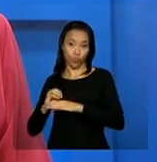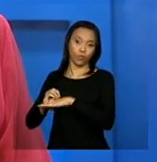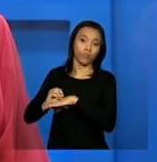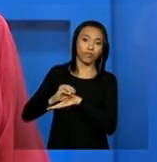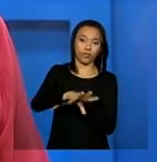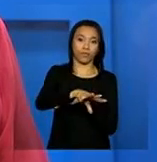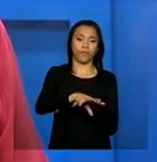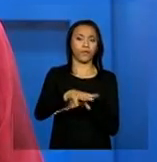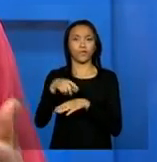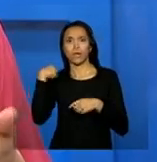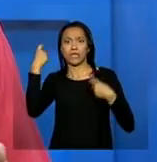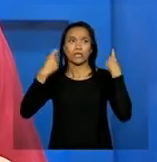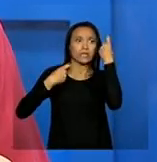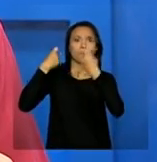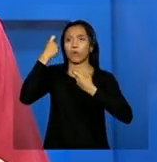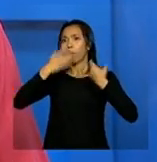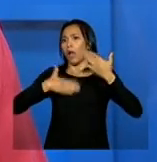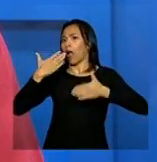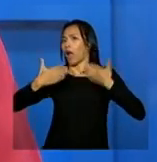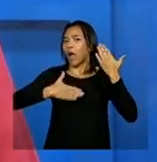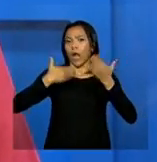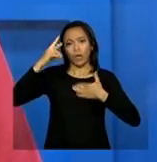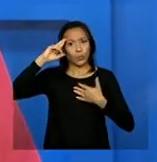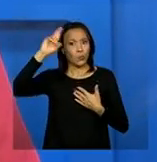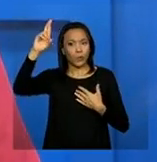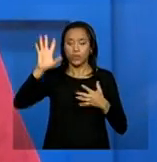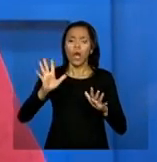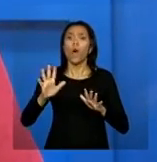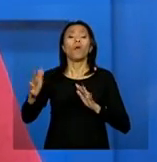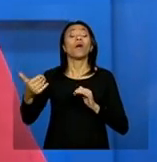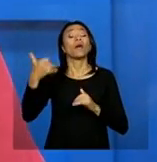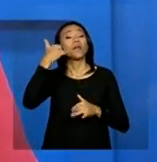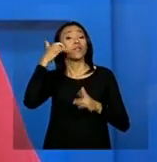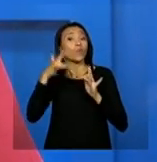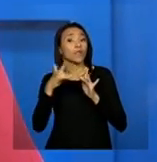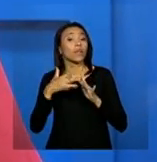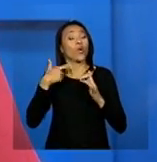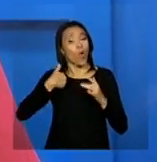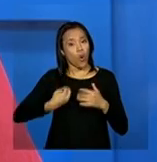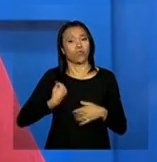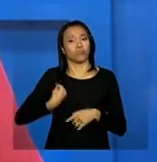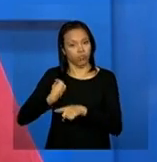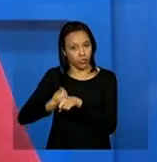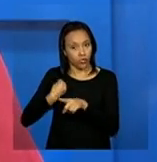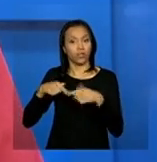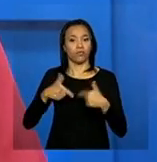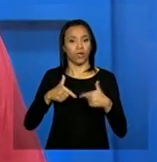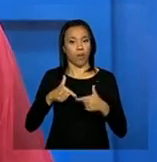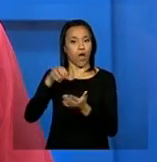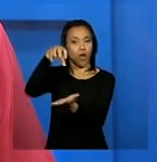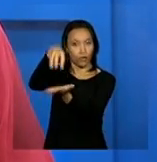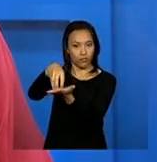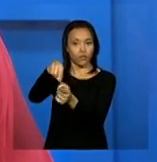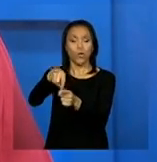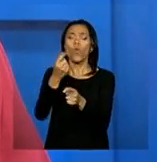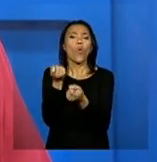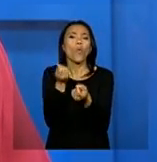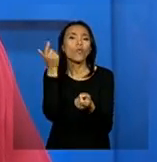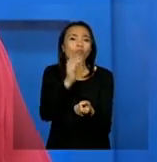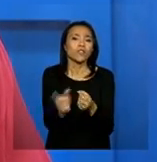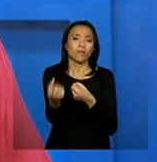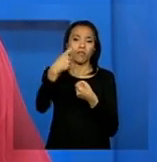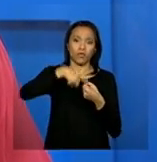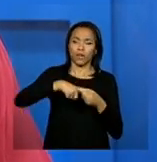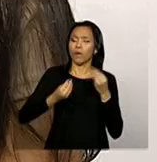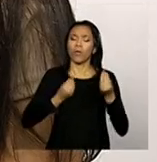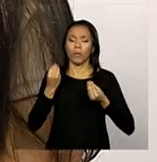precisa ficar desesperado, ele entra em contato com vocês. Gente, olha, nosso trabalho está aqui, ele existe, o que eu faço para retomar isso? É assim que